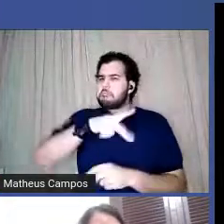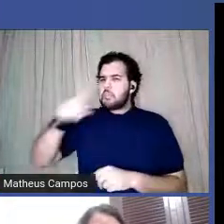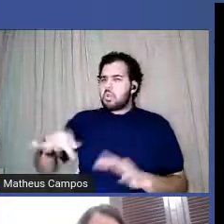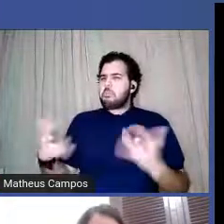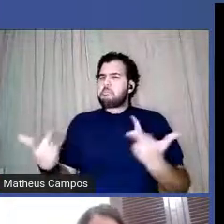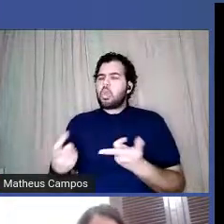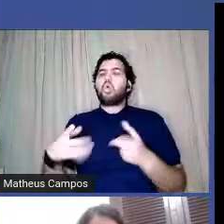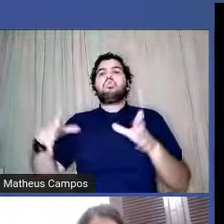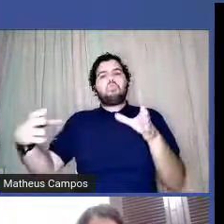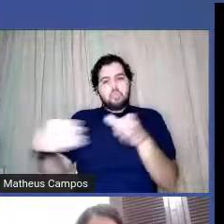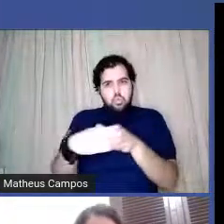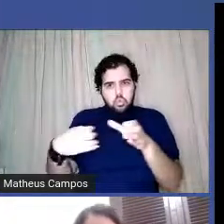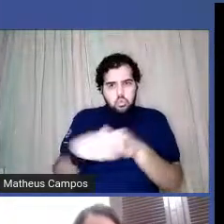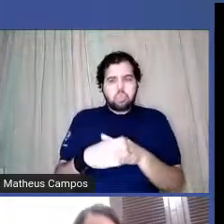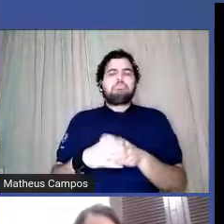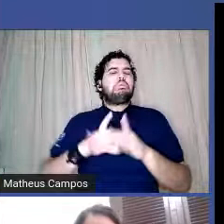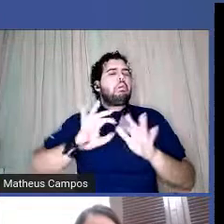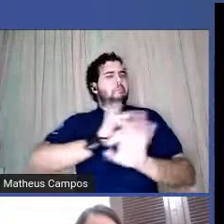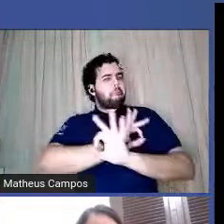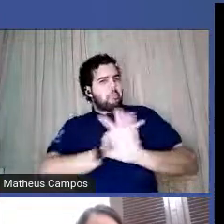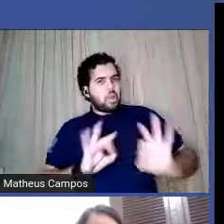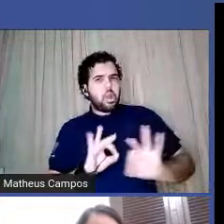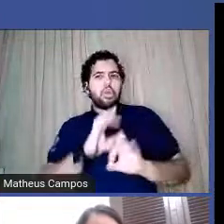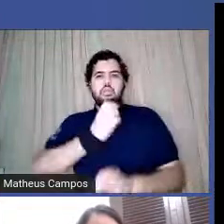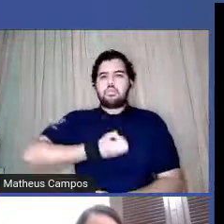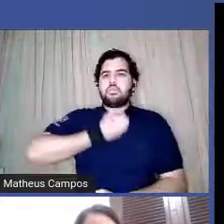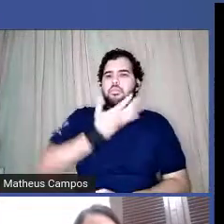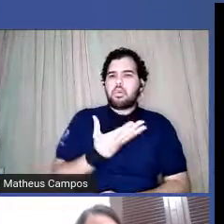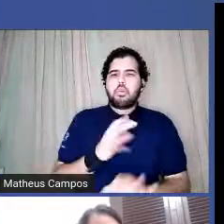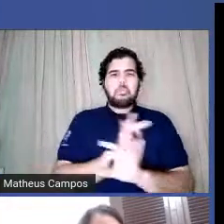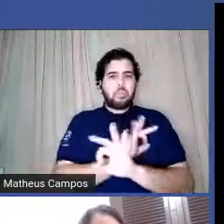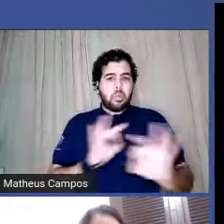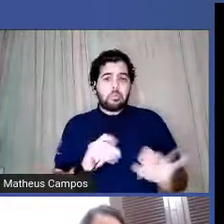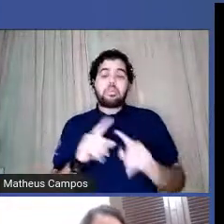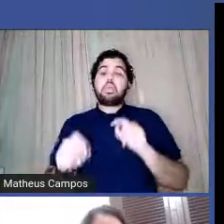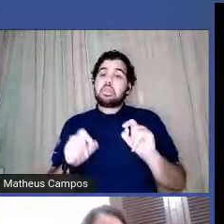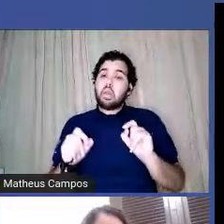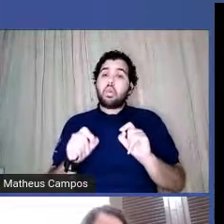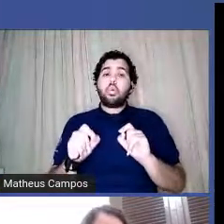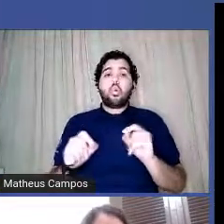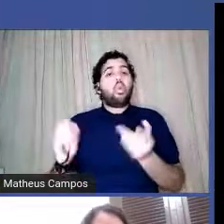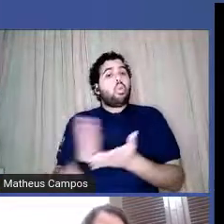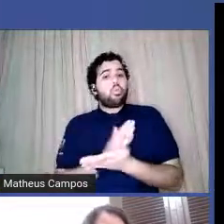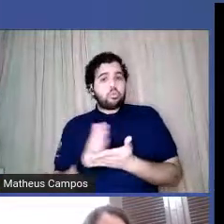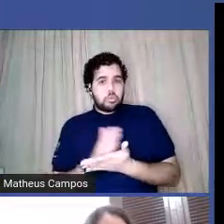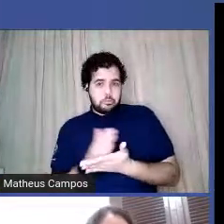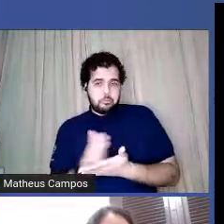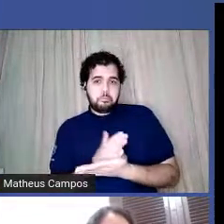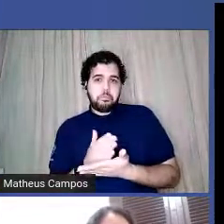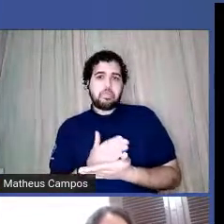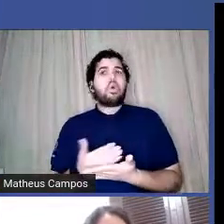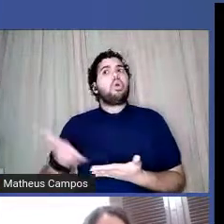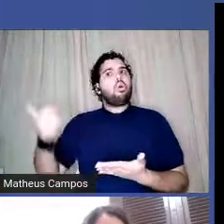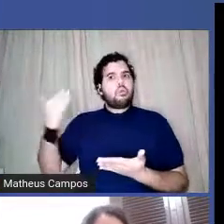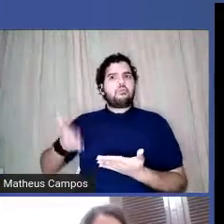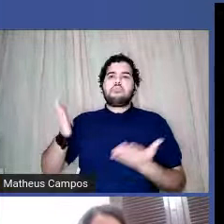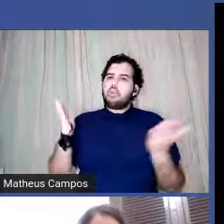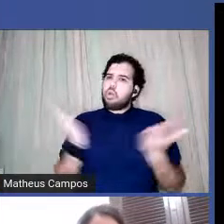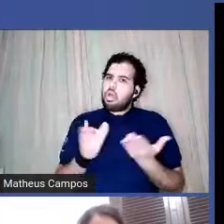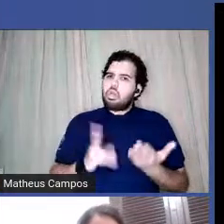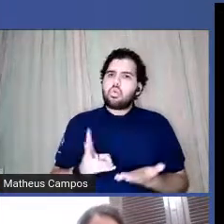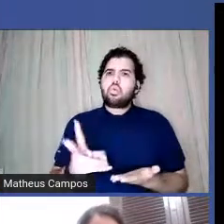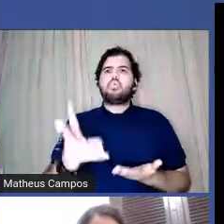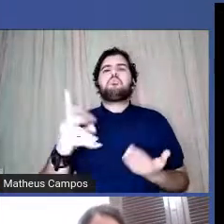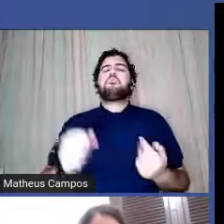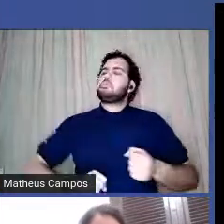coletiva Elas Poemas, então, o nosso livro foi, foi e sendo algo muito importante